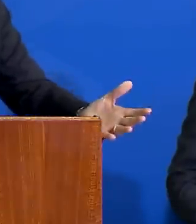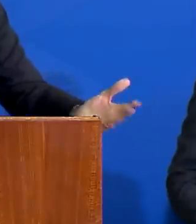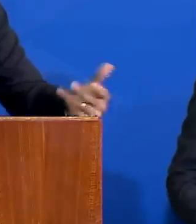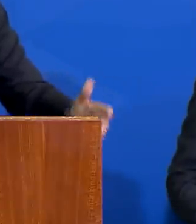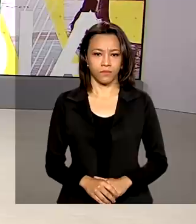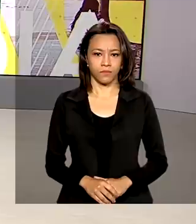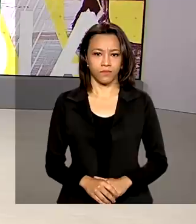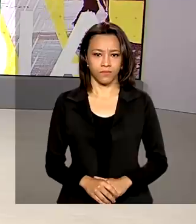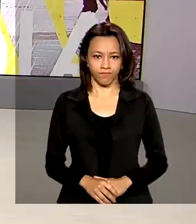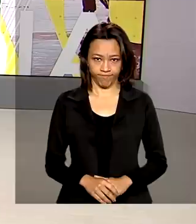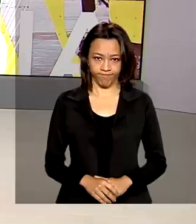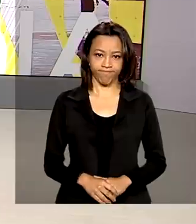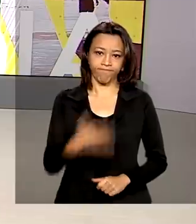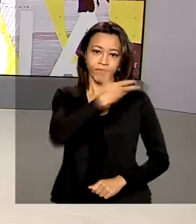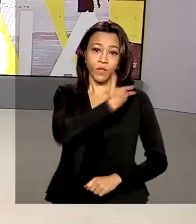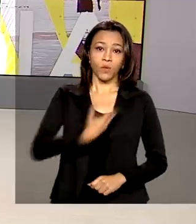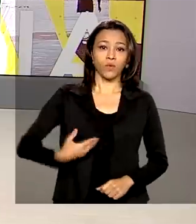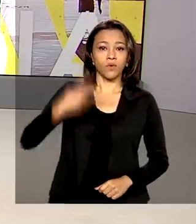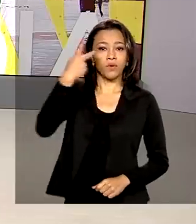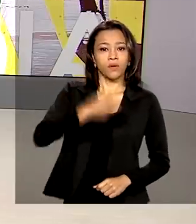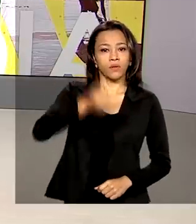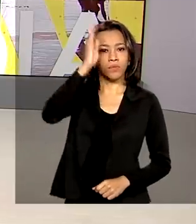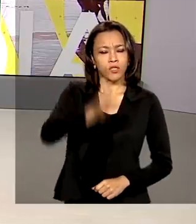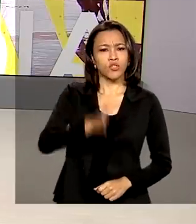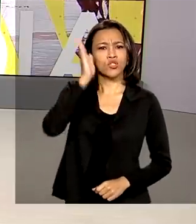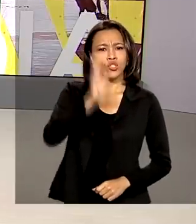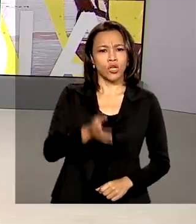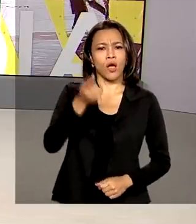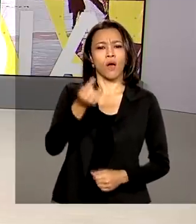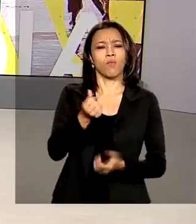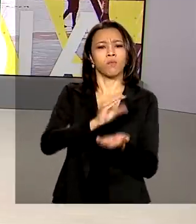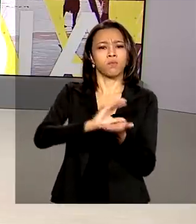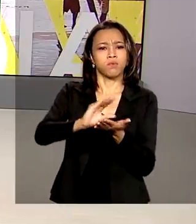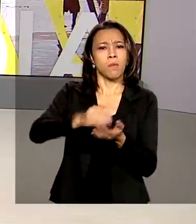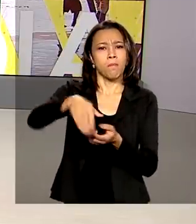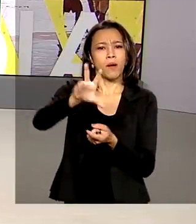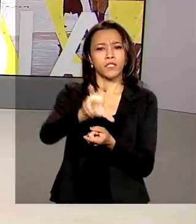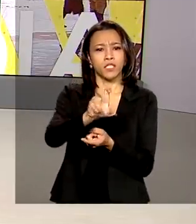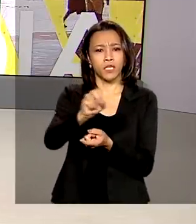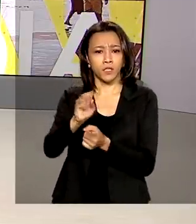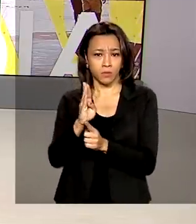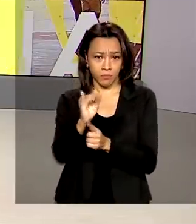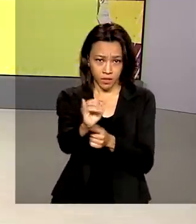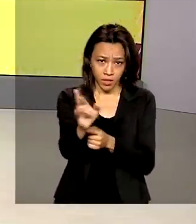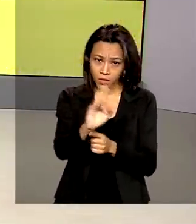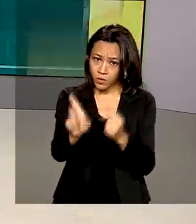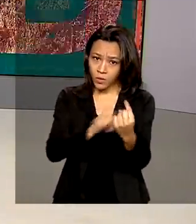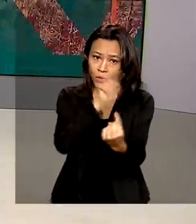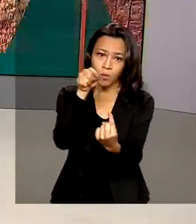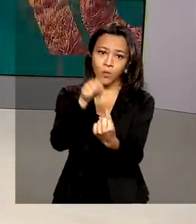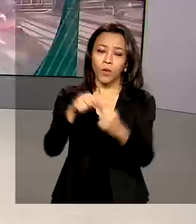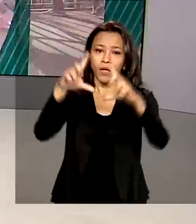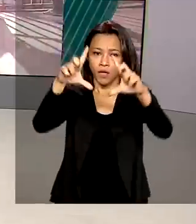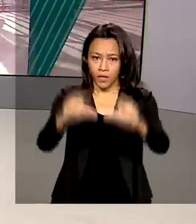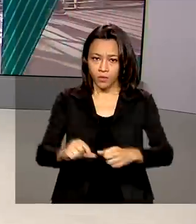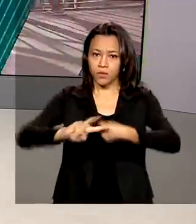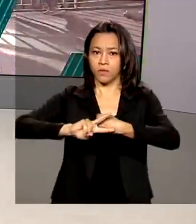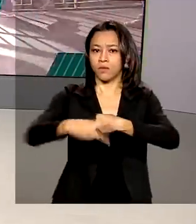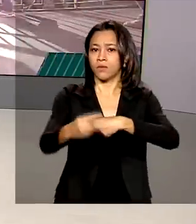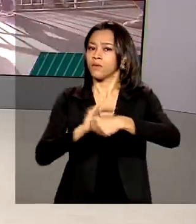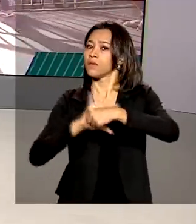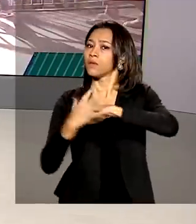melhores do mundo. E o governo brasileiro já desembolsou mais de 500 bilhões de reais para reduzir os efeitos da pandemia.